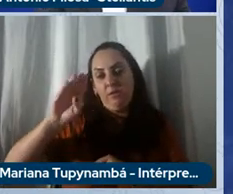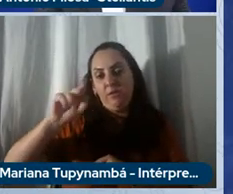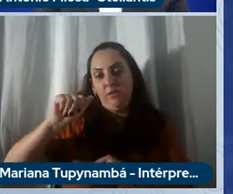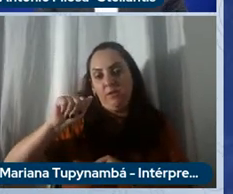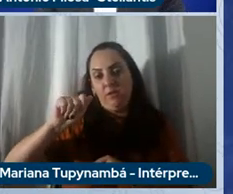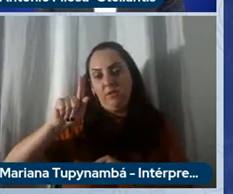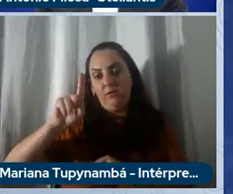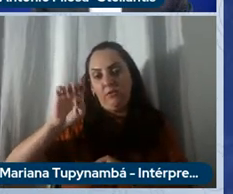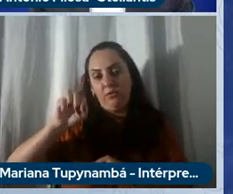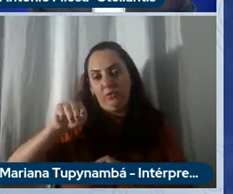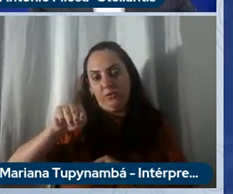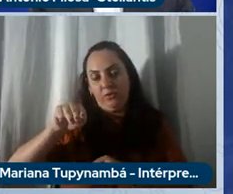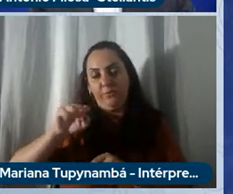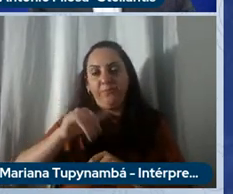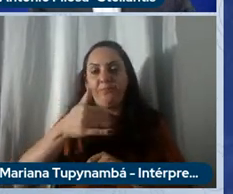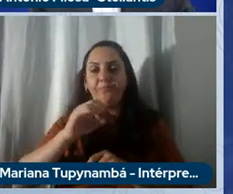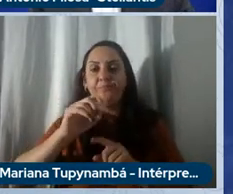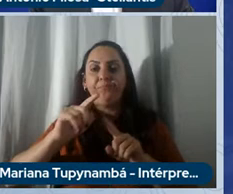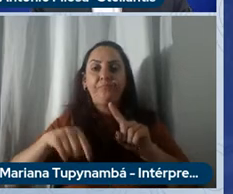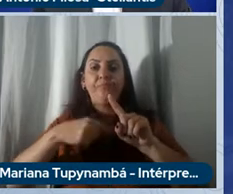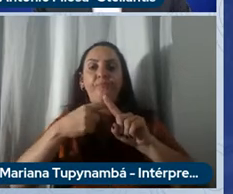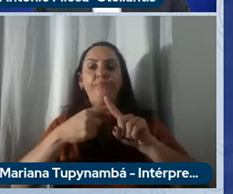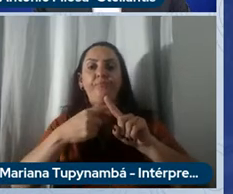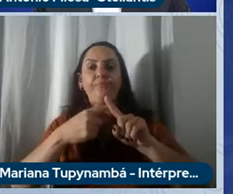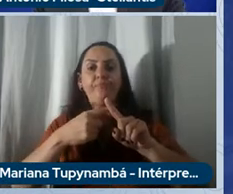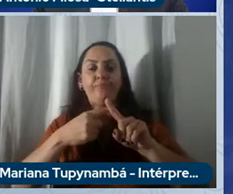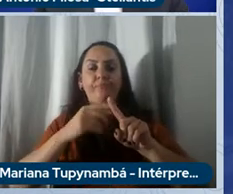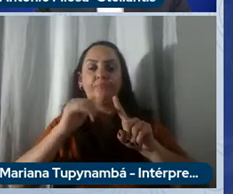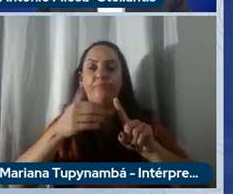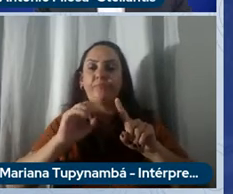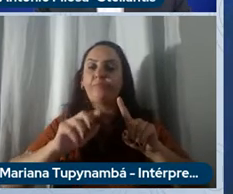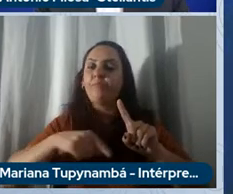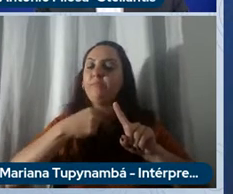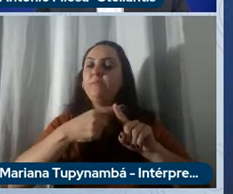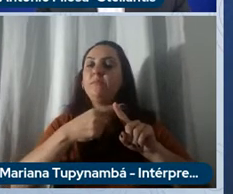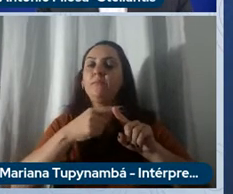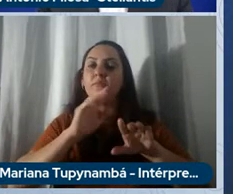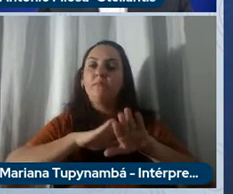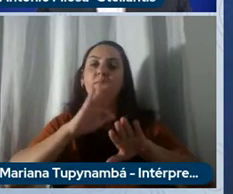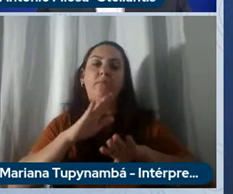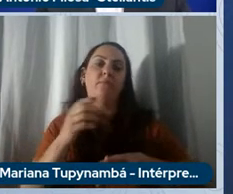dez vezes superiores ao que se fez em 2021